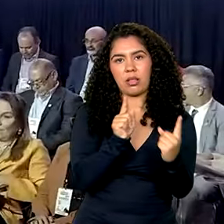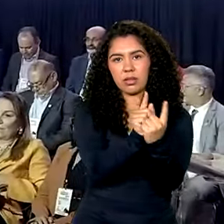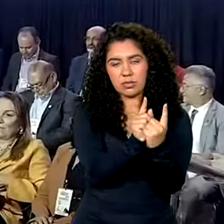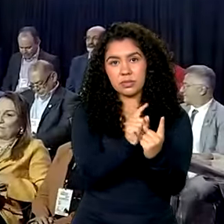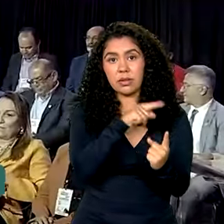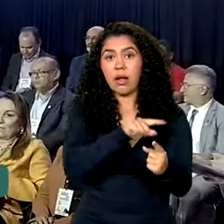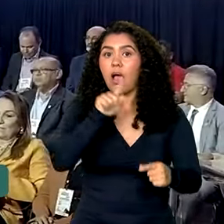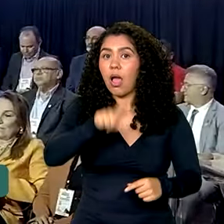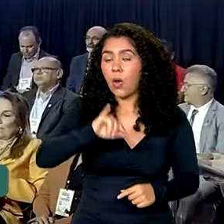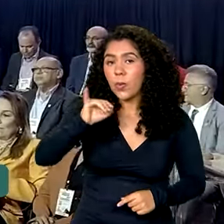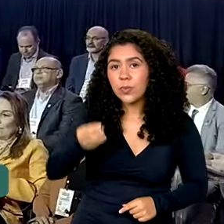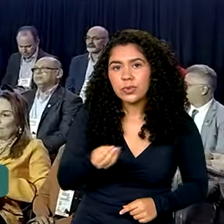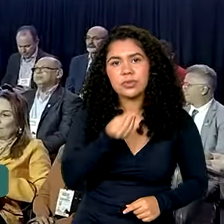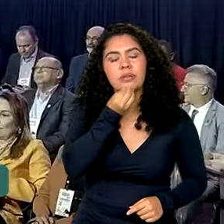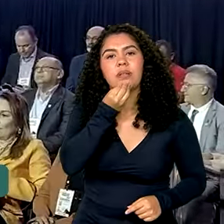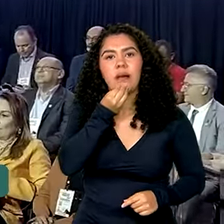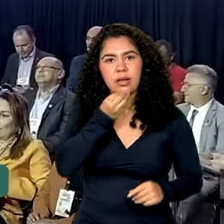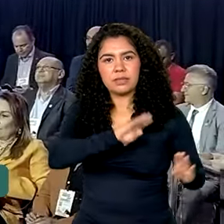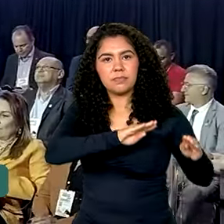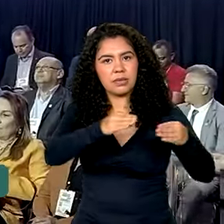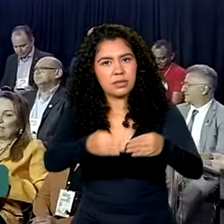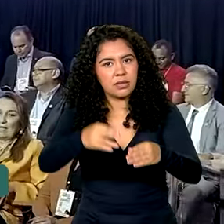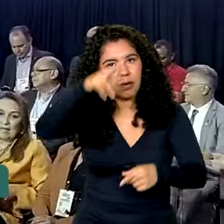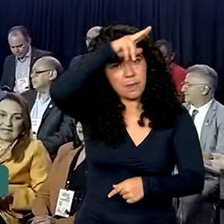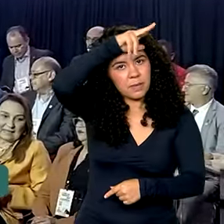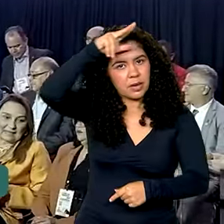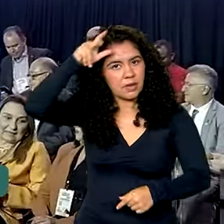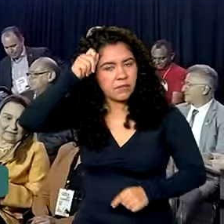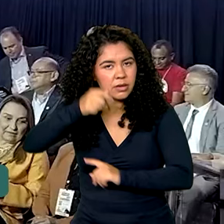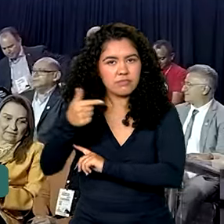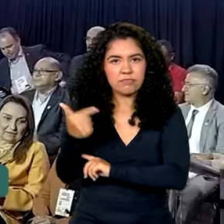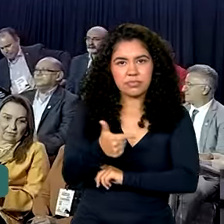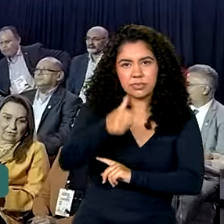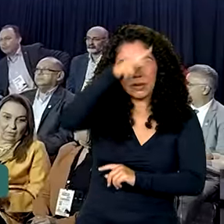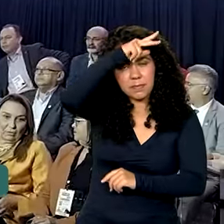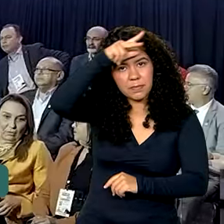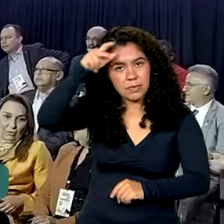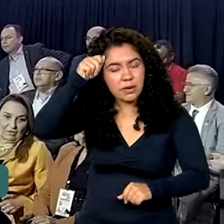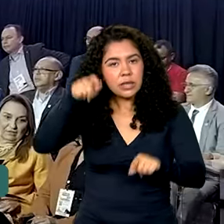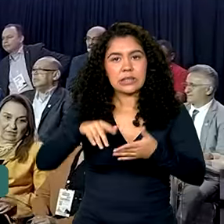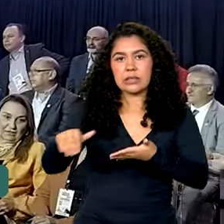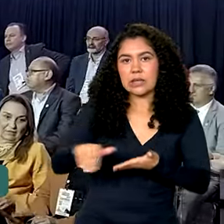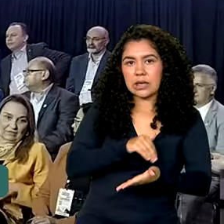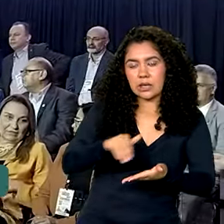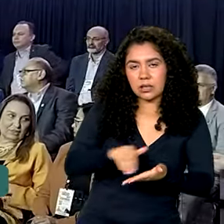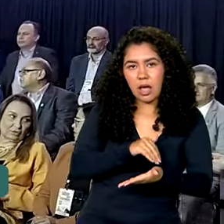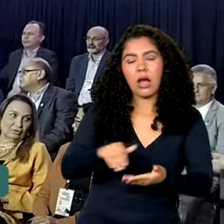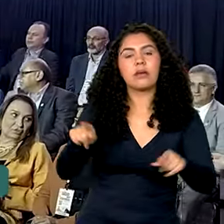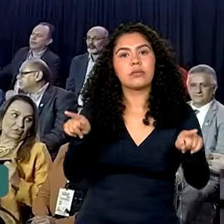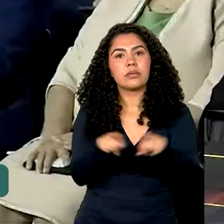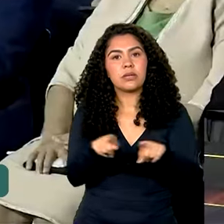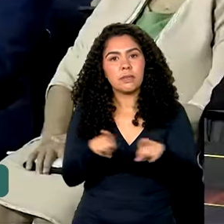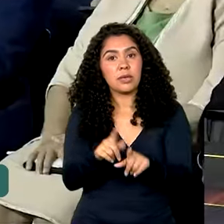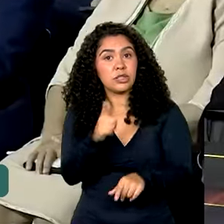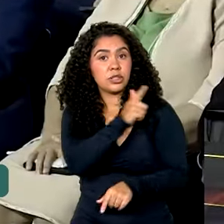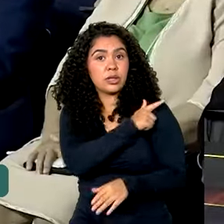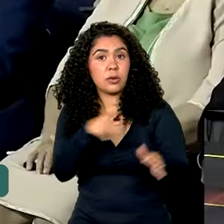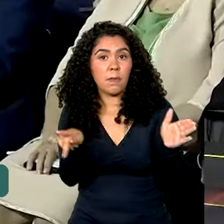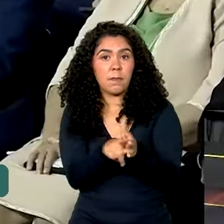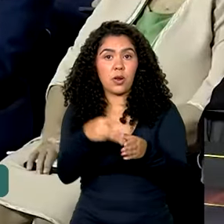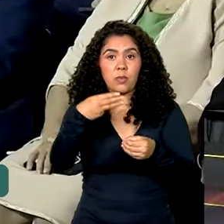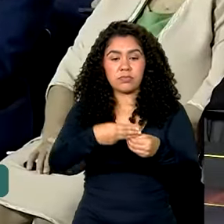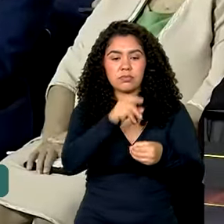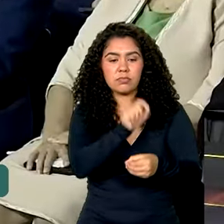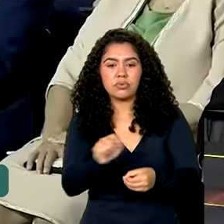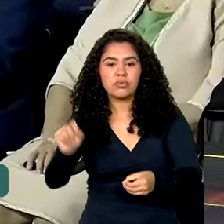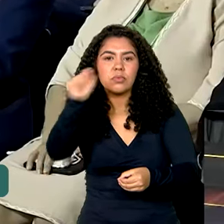Uma oportunidade para prefeitos, vice-prefeitos, secretários e gerentes municipais tirarem